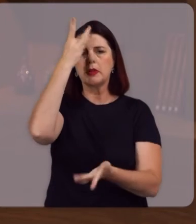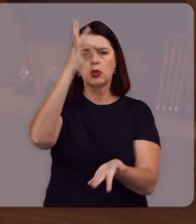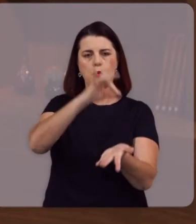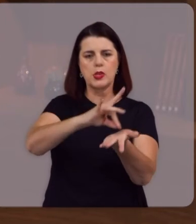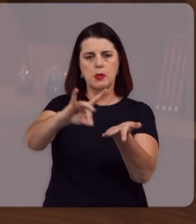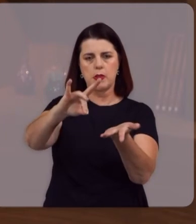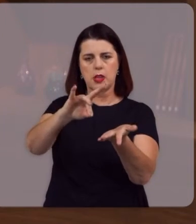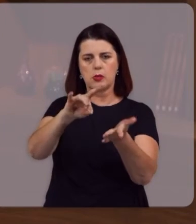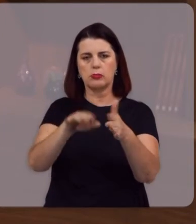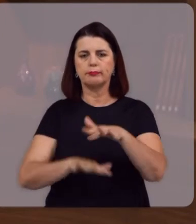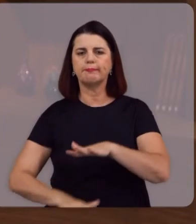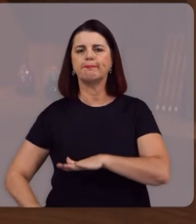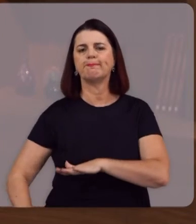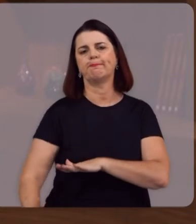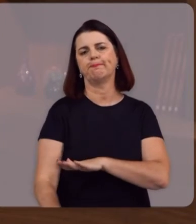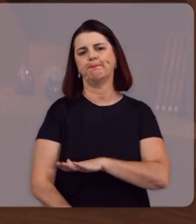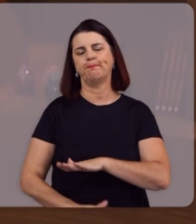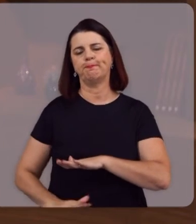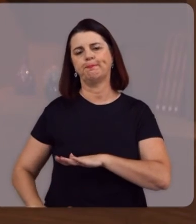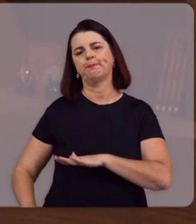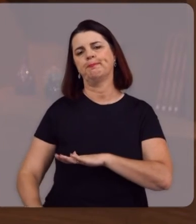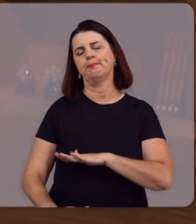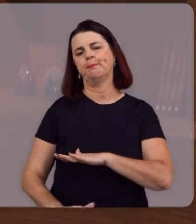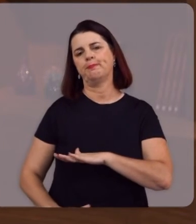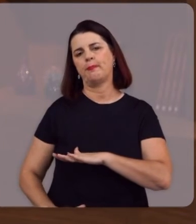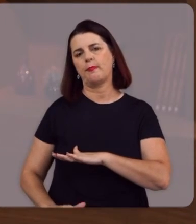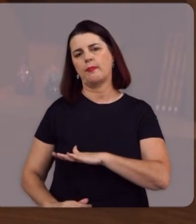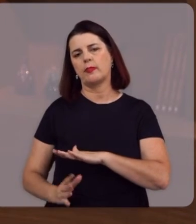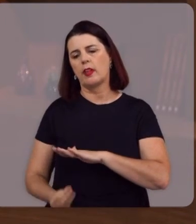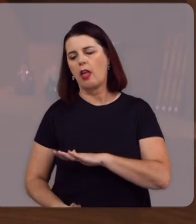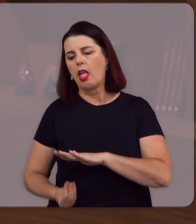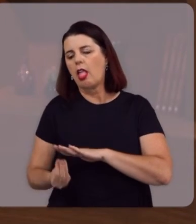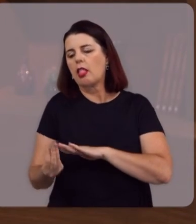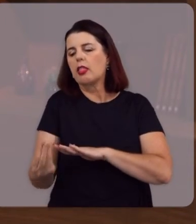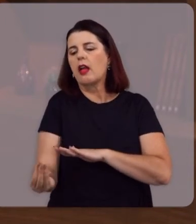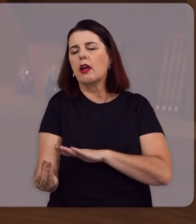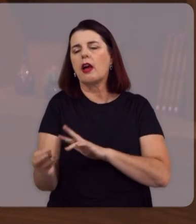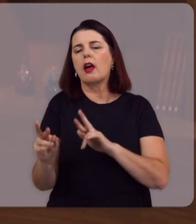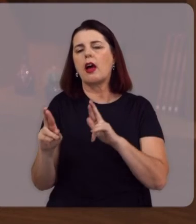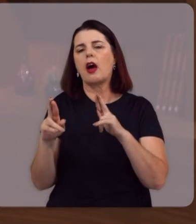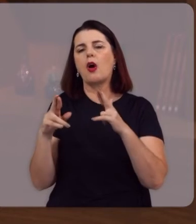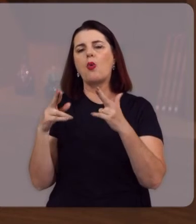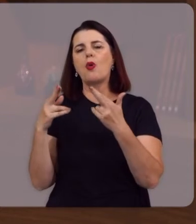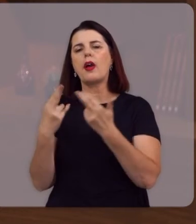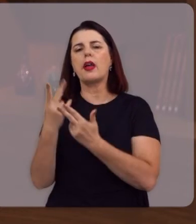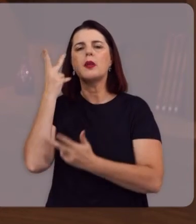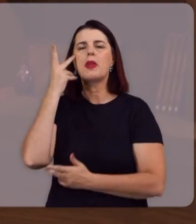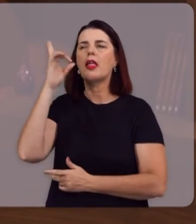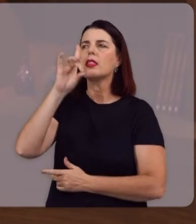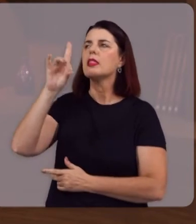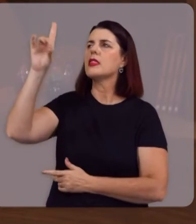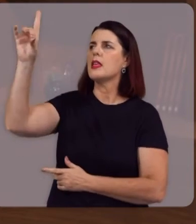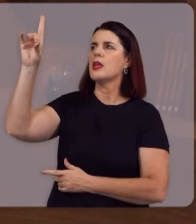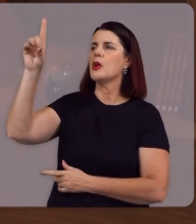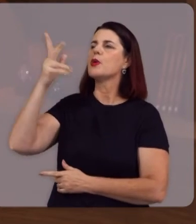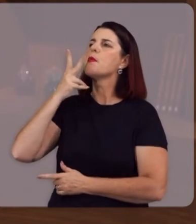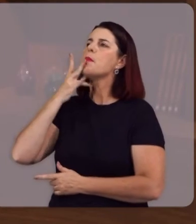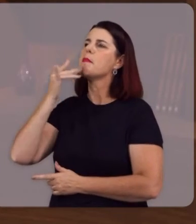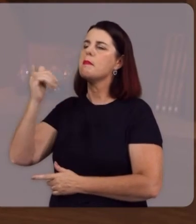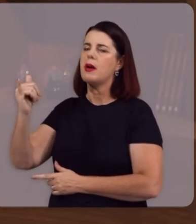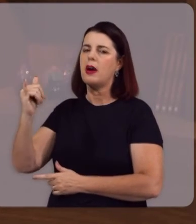Inimigos Debaixo dos seus Pés E entregará Então o reino Ao Deus e Pai Para que ele seja Tudo